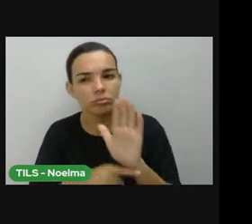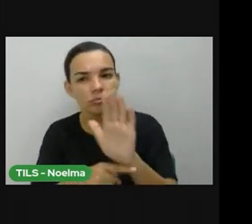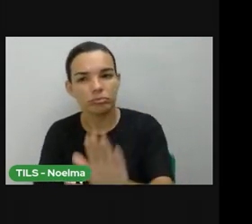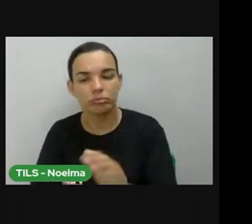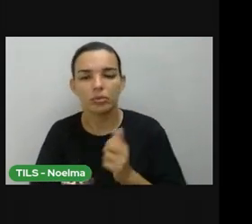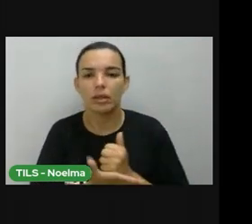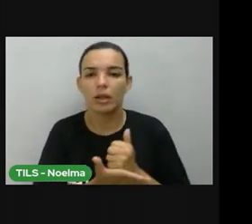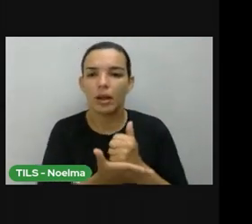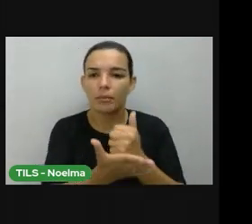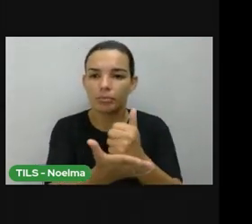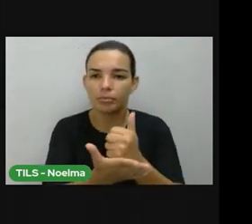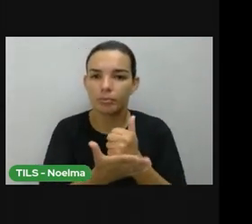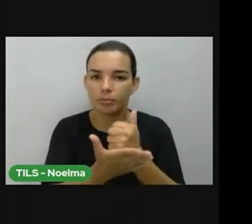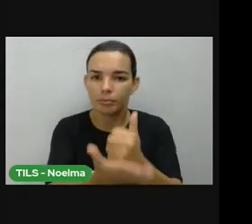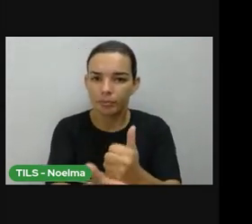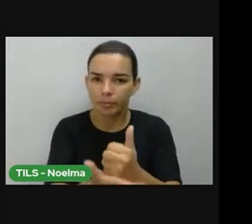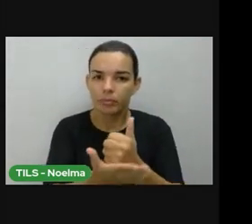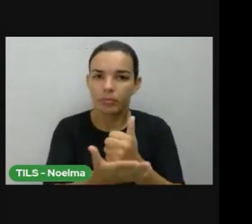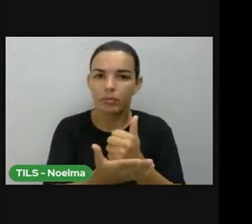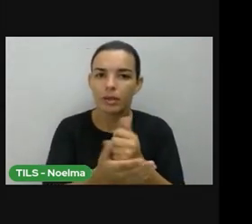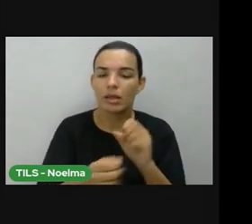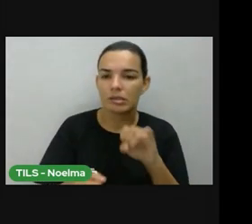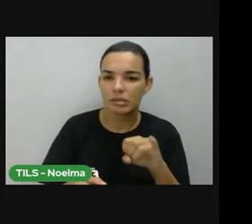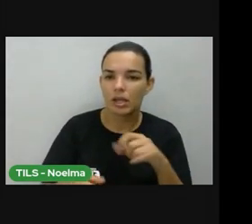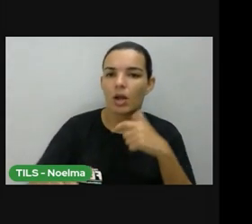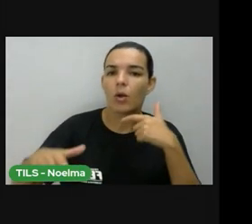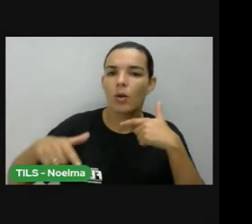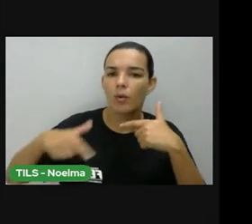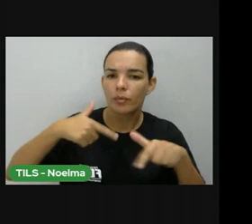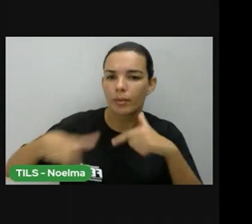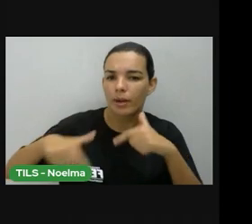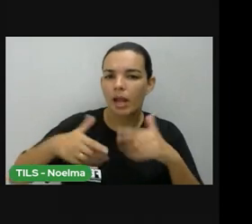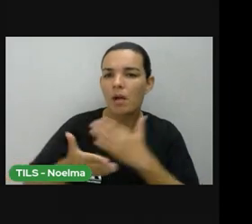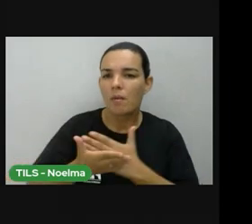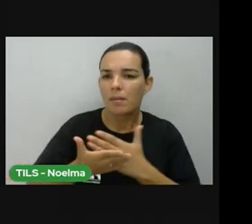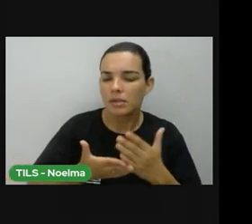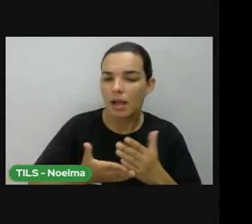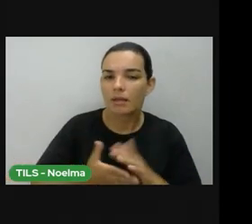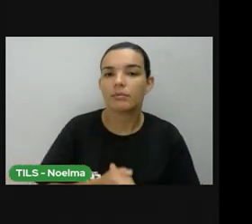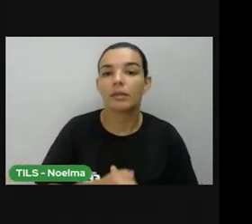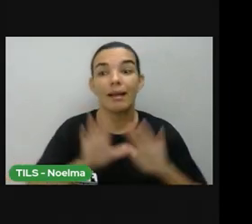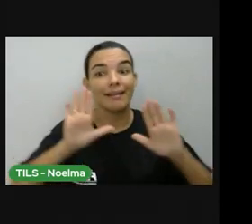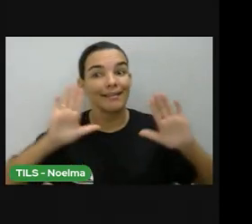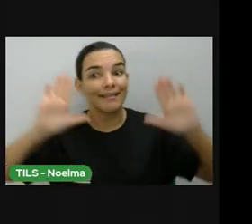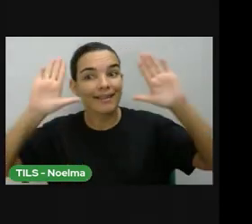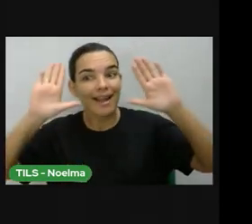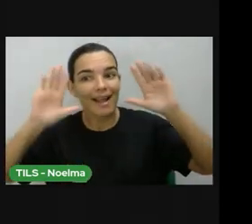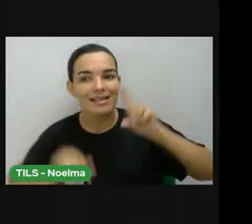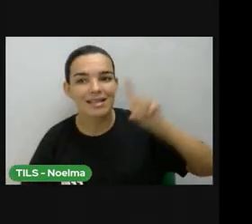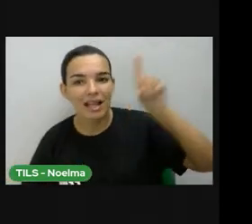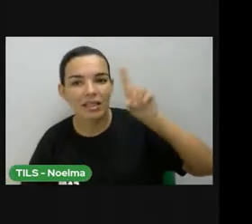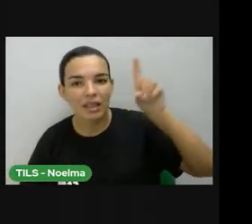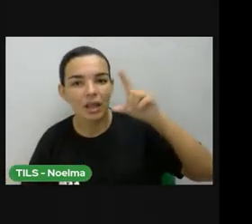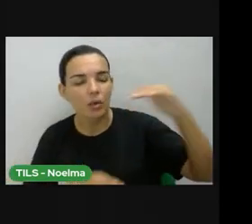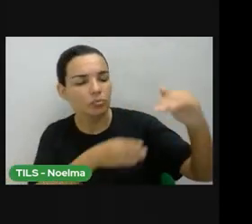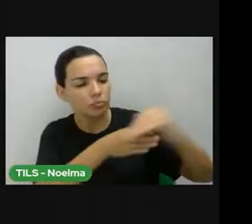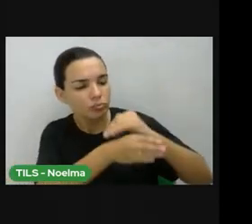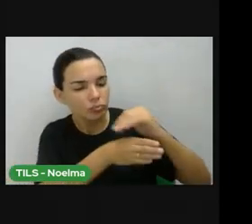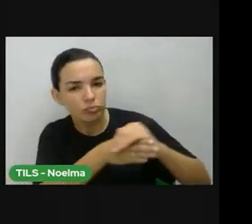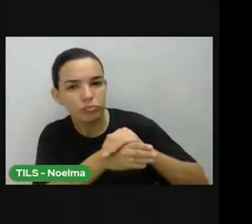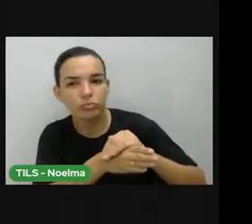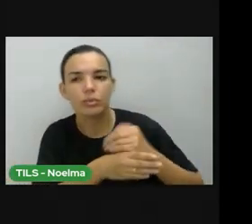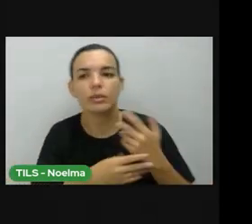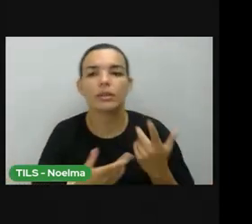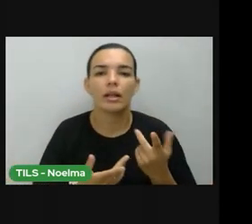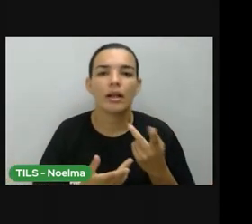quando vocês se formarem, começarem a trabalhar. E graças a Deus, que com essa orientação, chegou até o